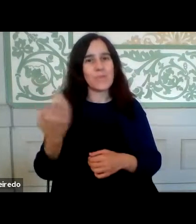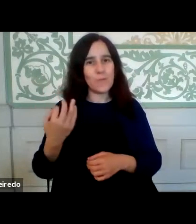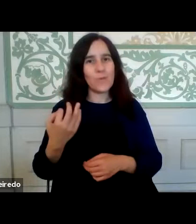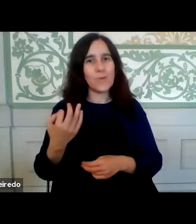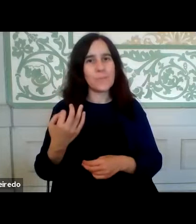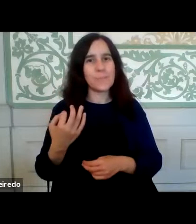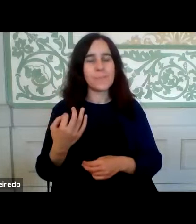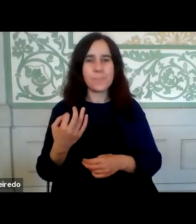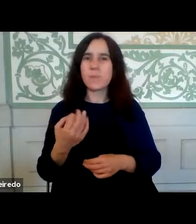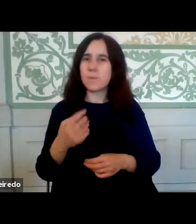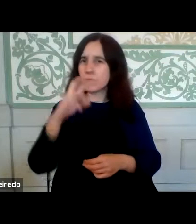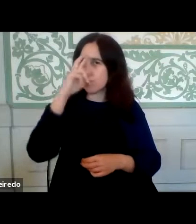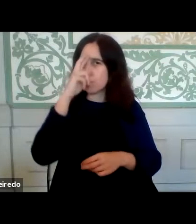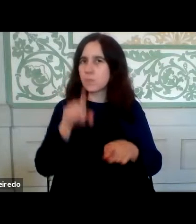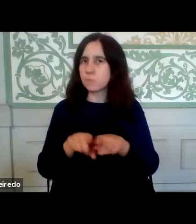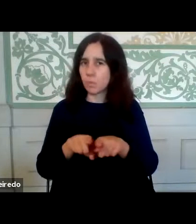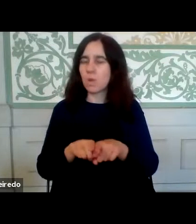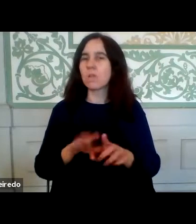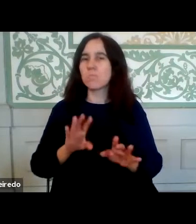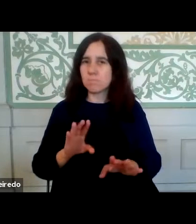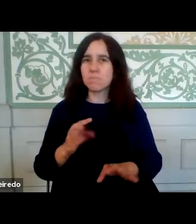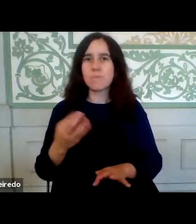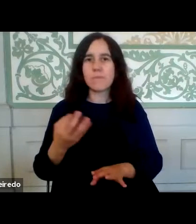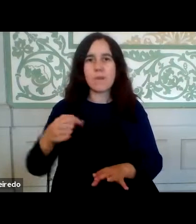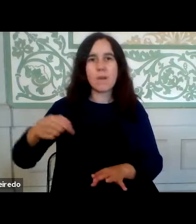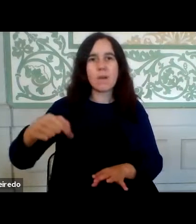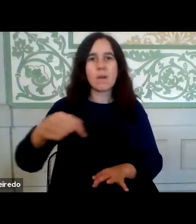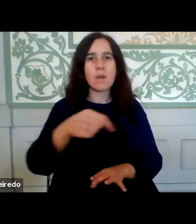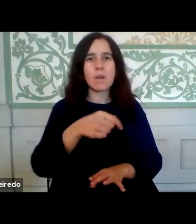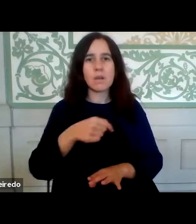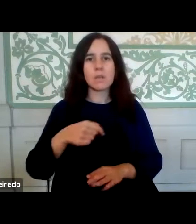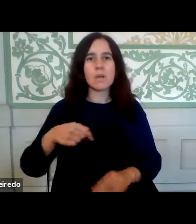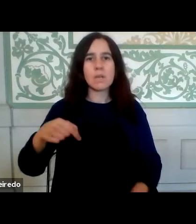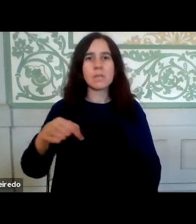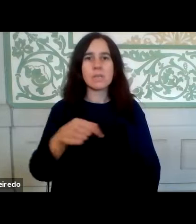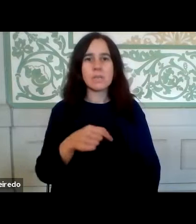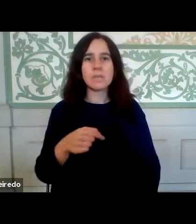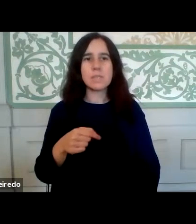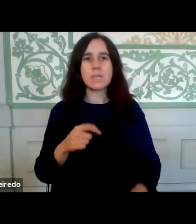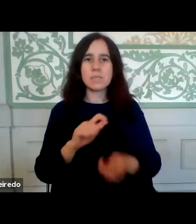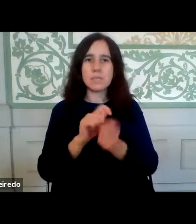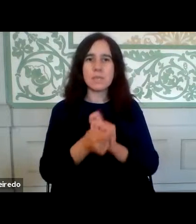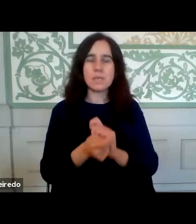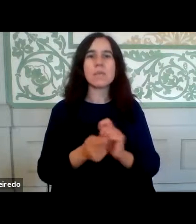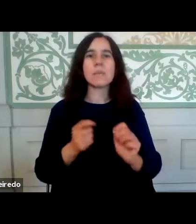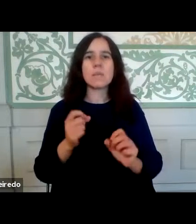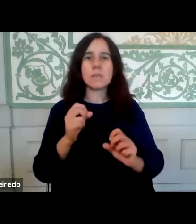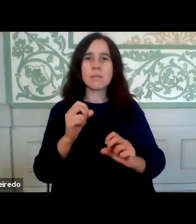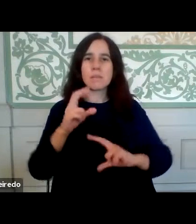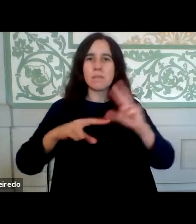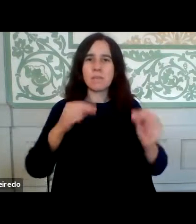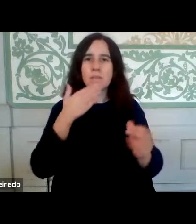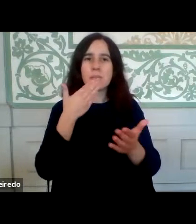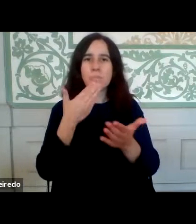igual esforço como aqueles que totalam neste objetivo transversal e comum que deve